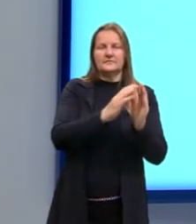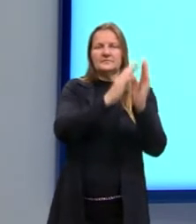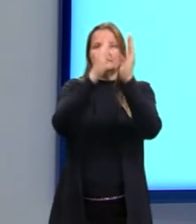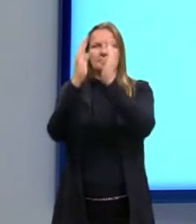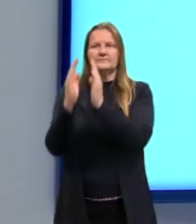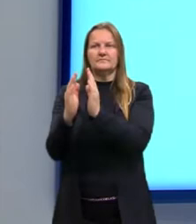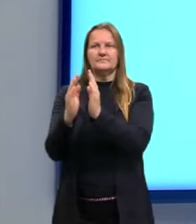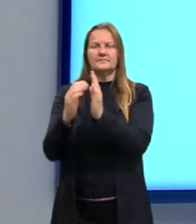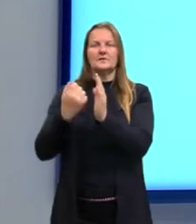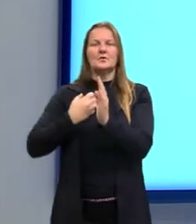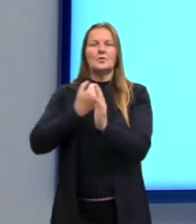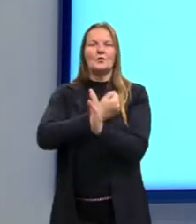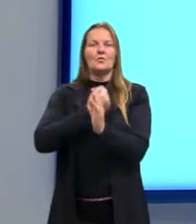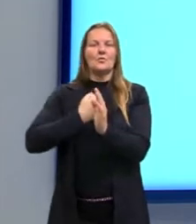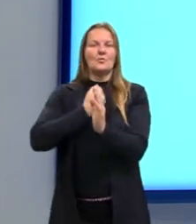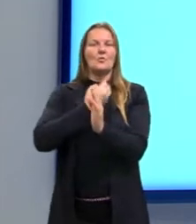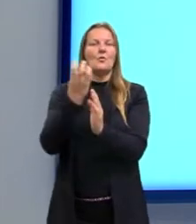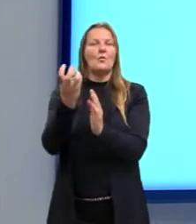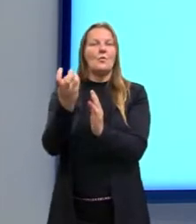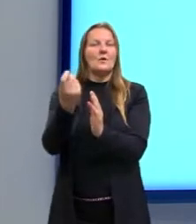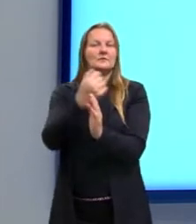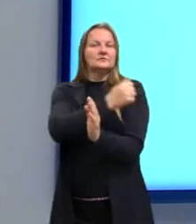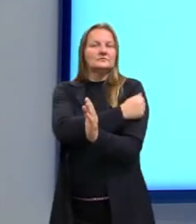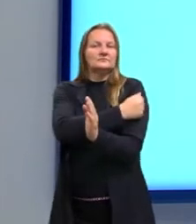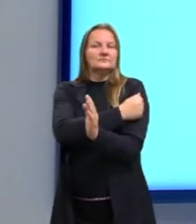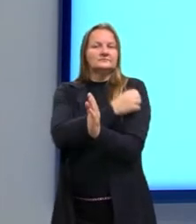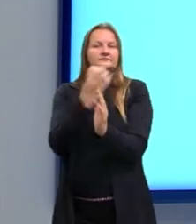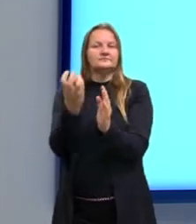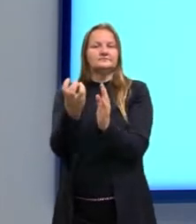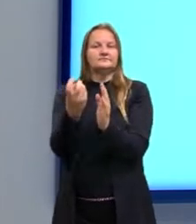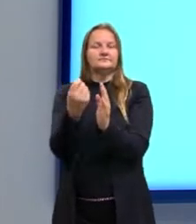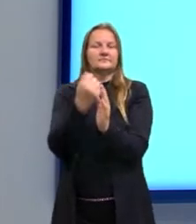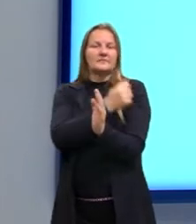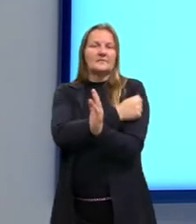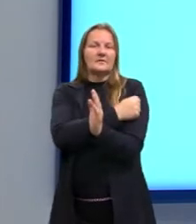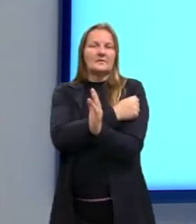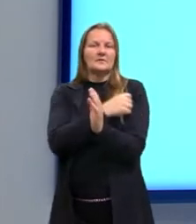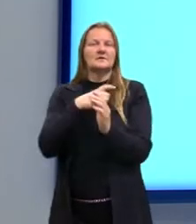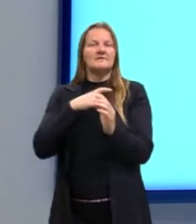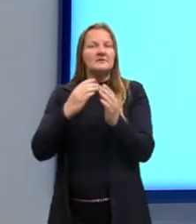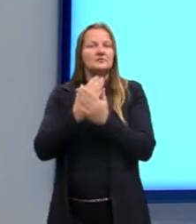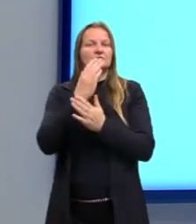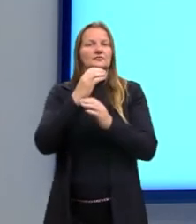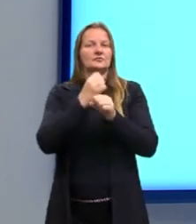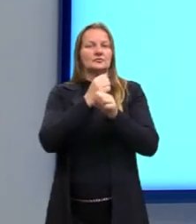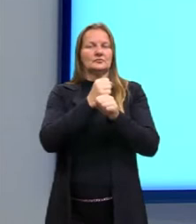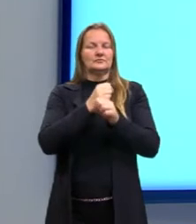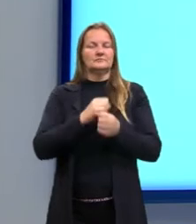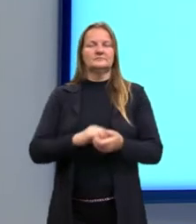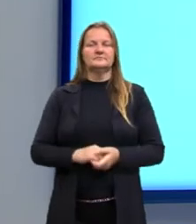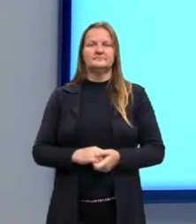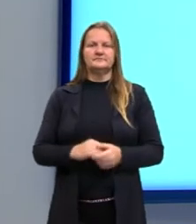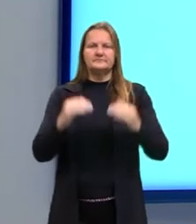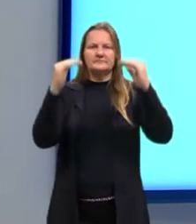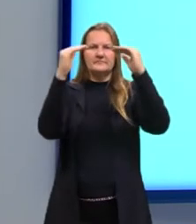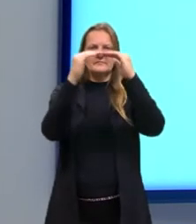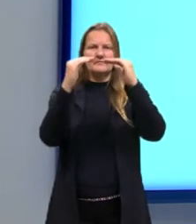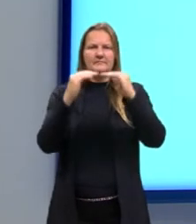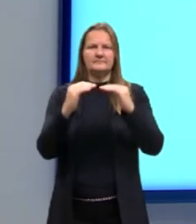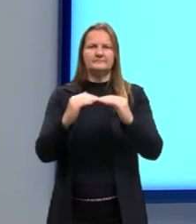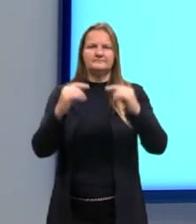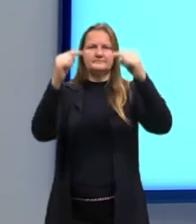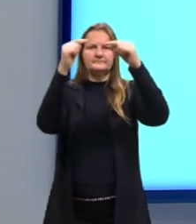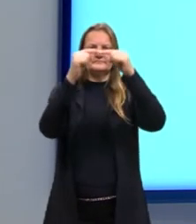o número de alunos, né? Representaria, então, o número de alunos que obteve aquela nota. E aí, quando a gente